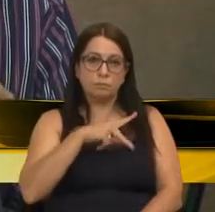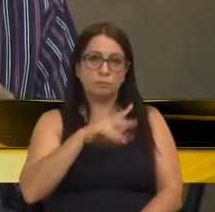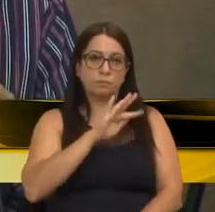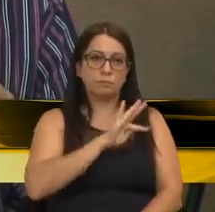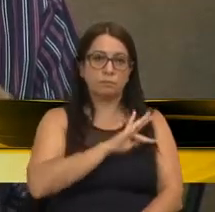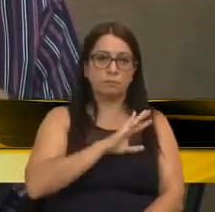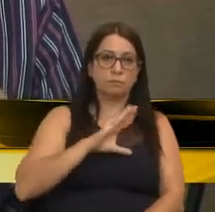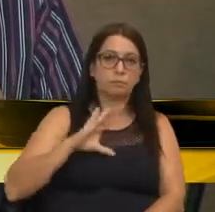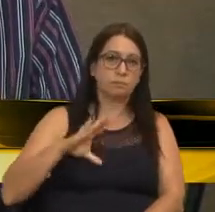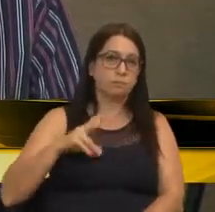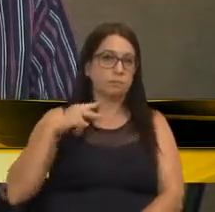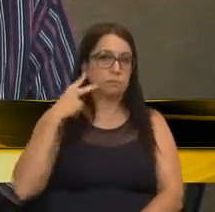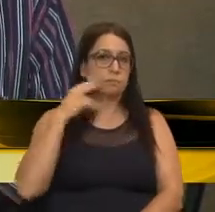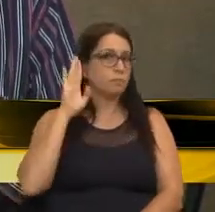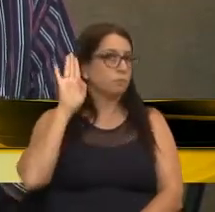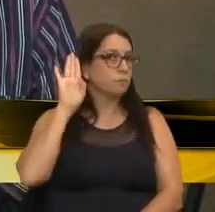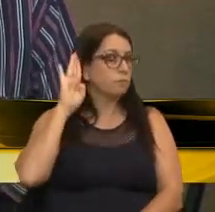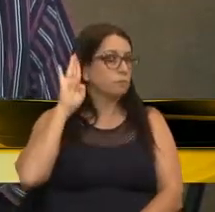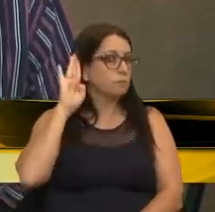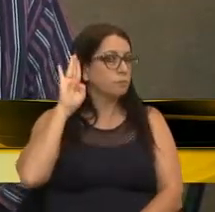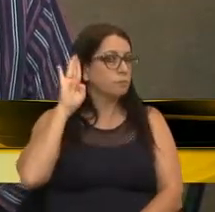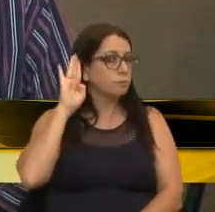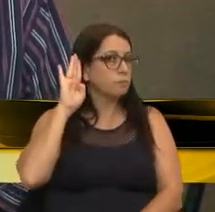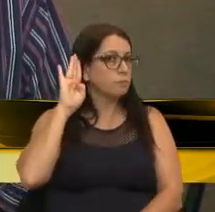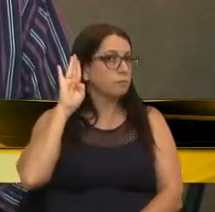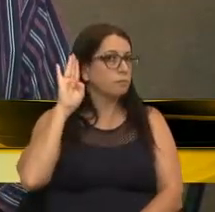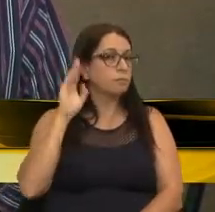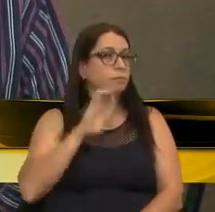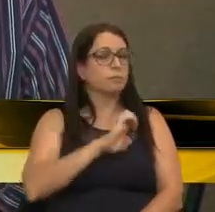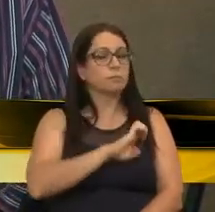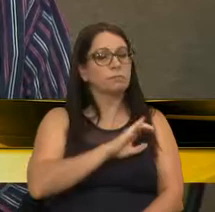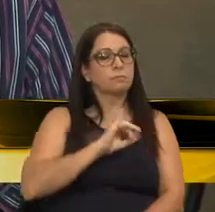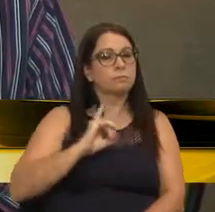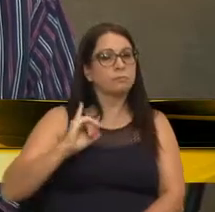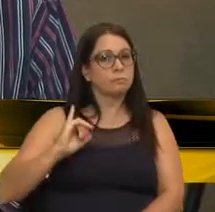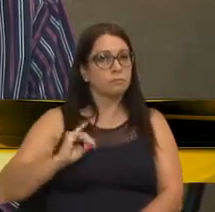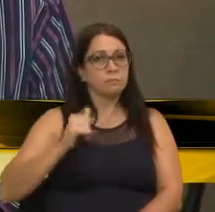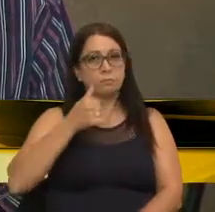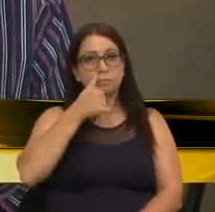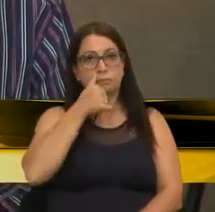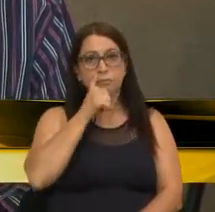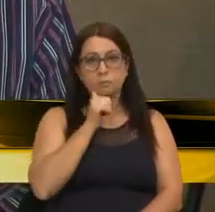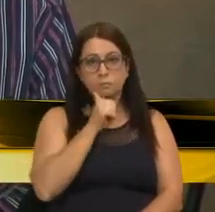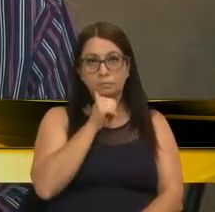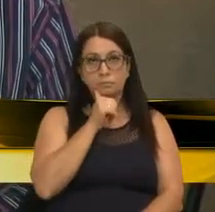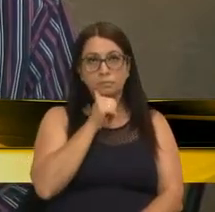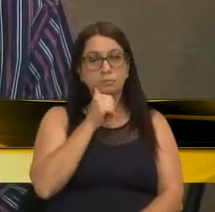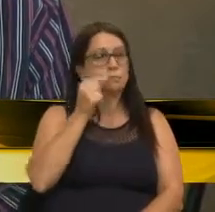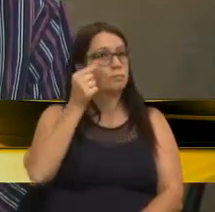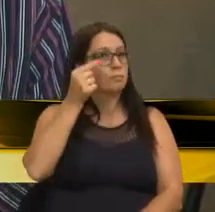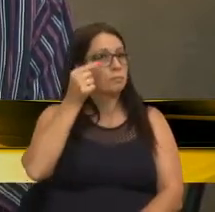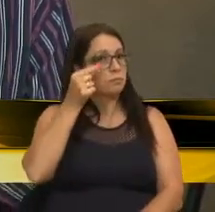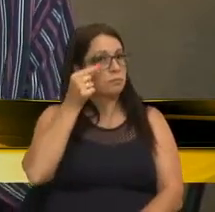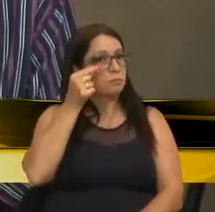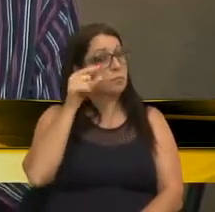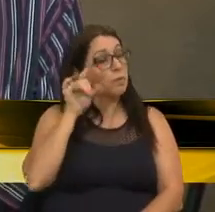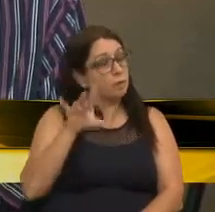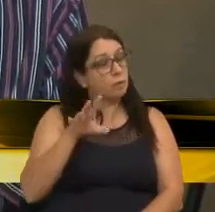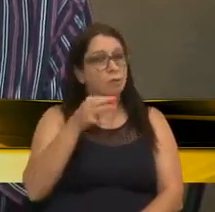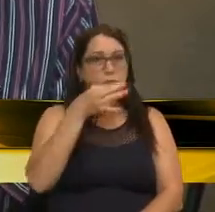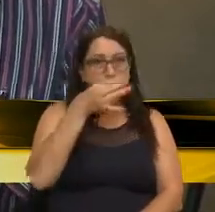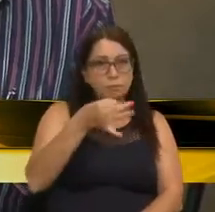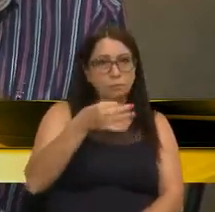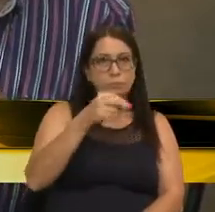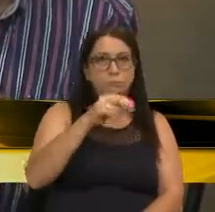Cassina, vereador Alceu Tomé, vereador Ed Carlos, Paula Iores e Paulo Fernando Périco. É esse